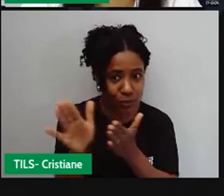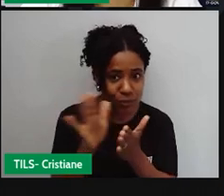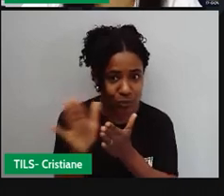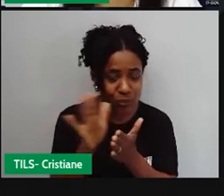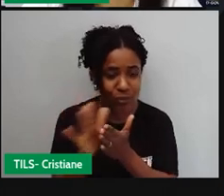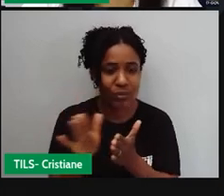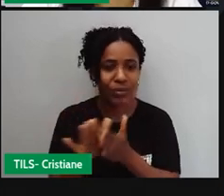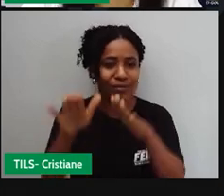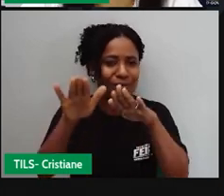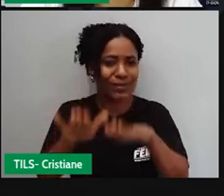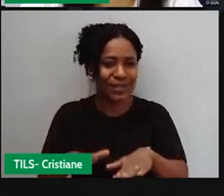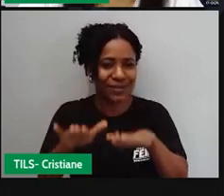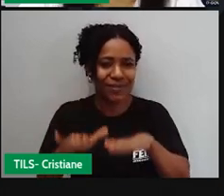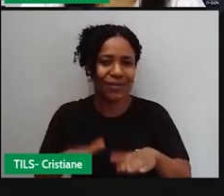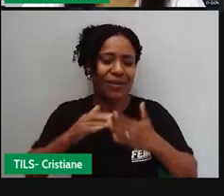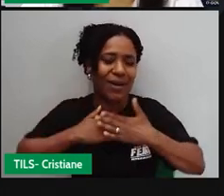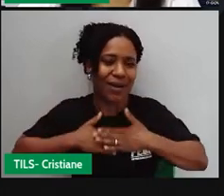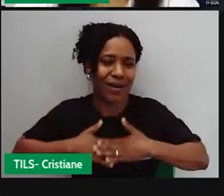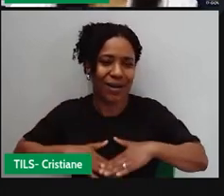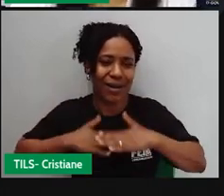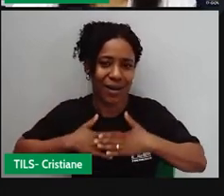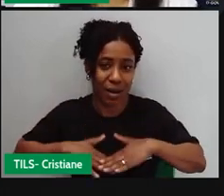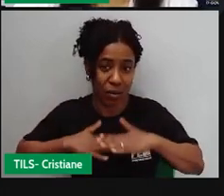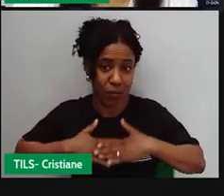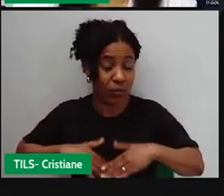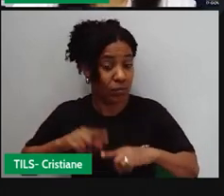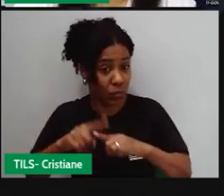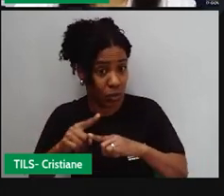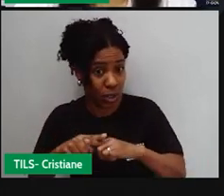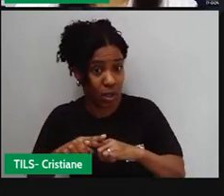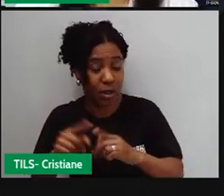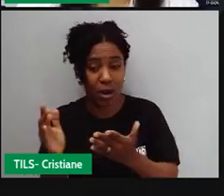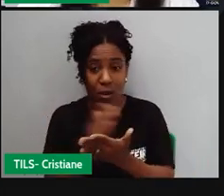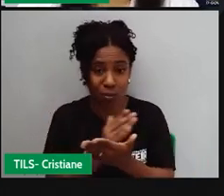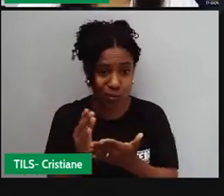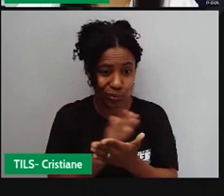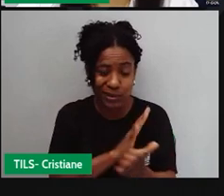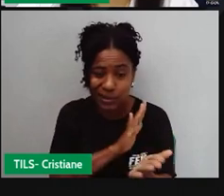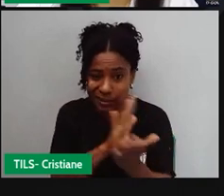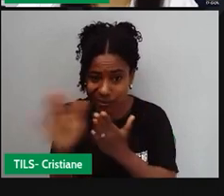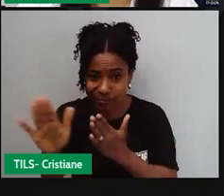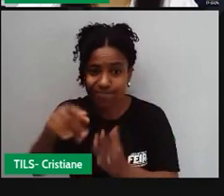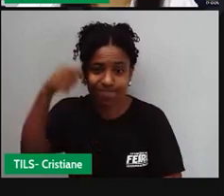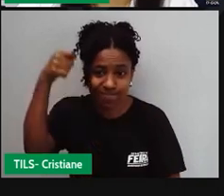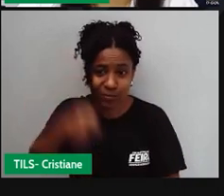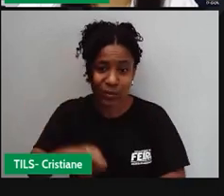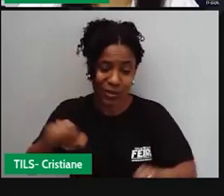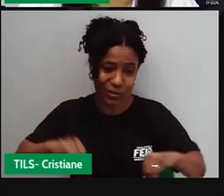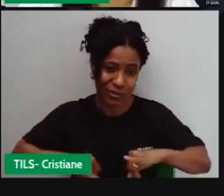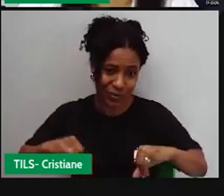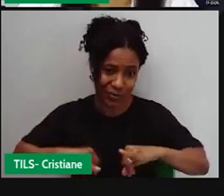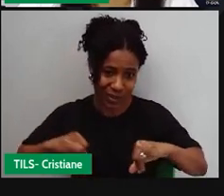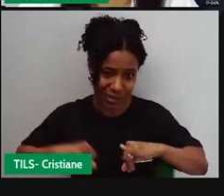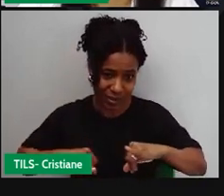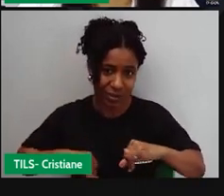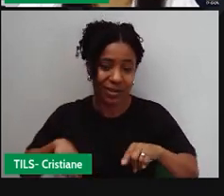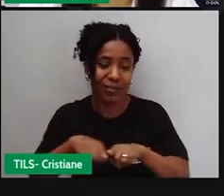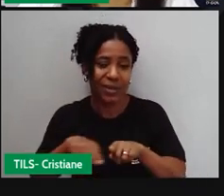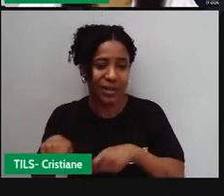Locais utilizados para punir escravos rebeldes? Ou paragens onde se realizava o comércio de escravos?